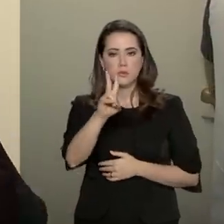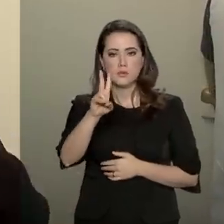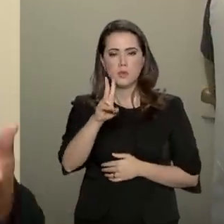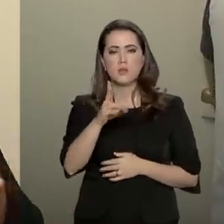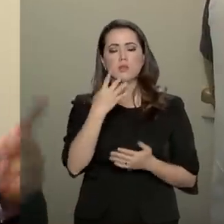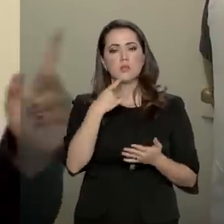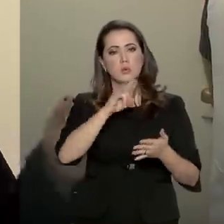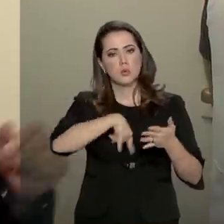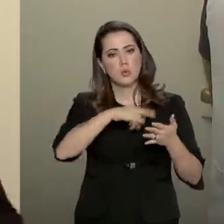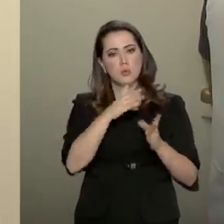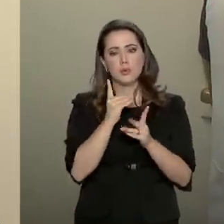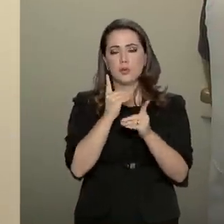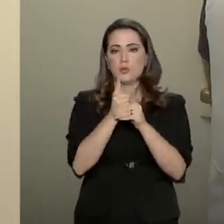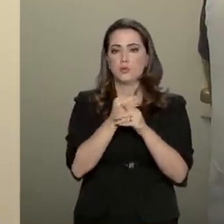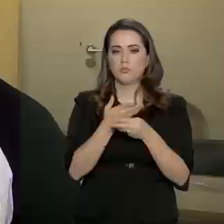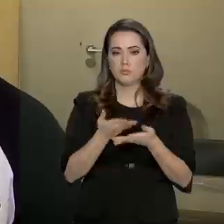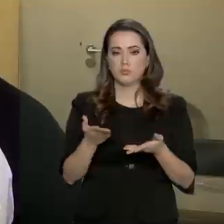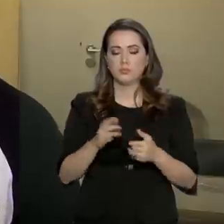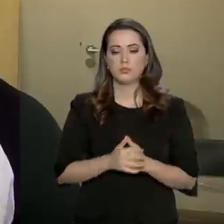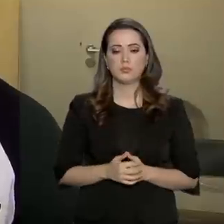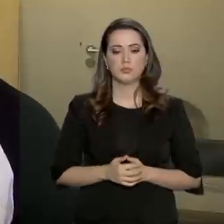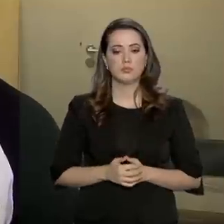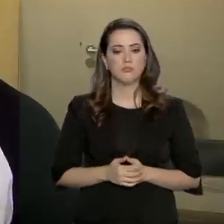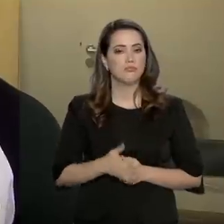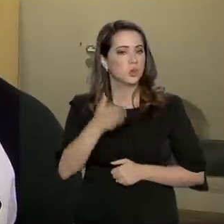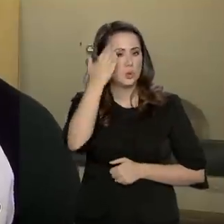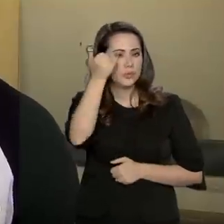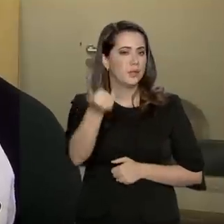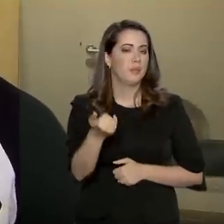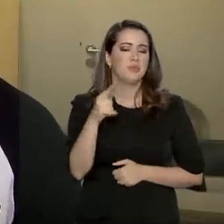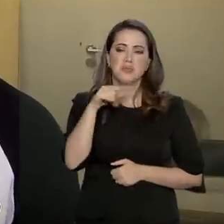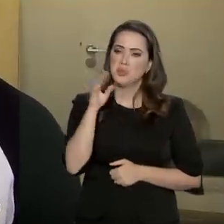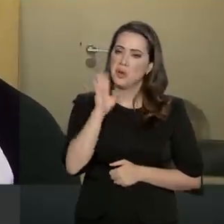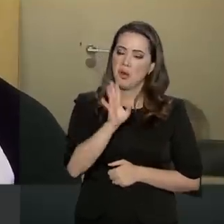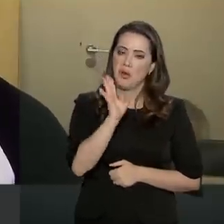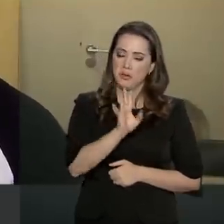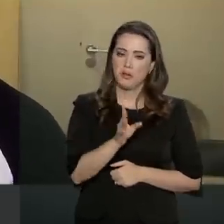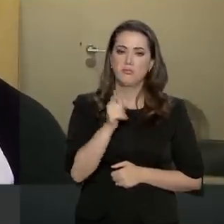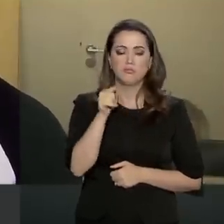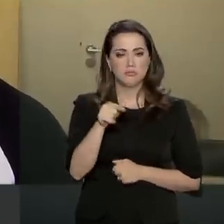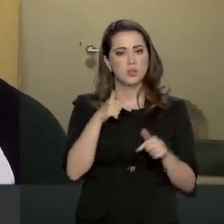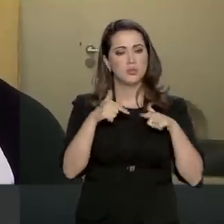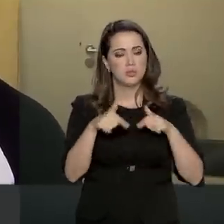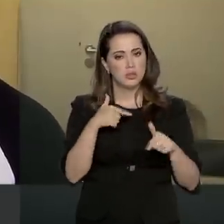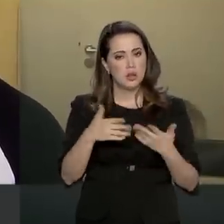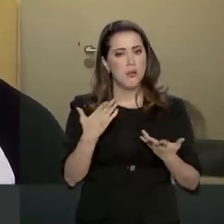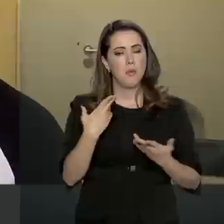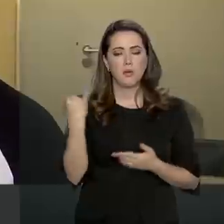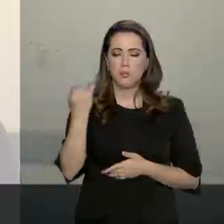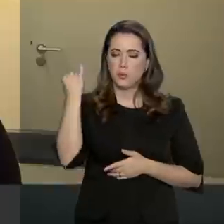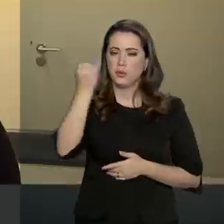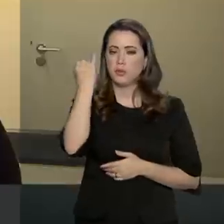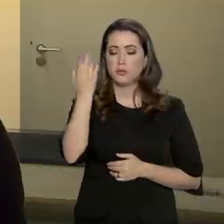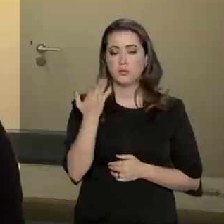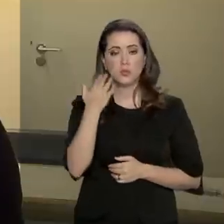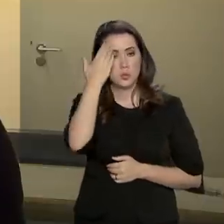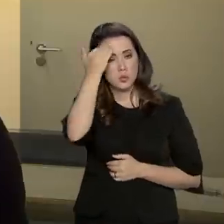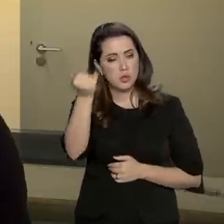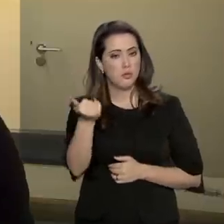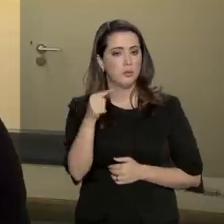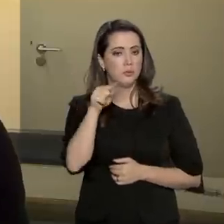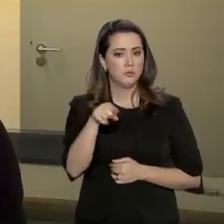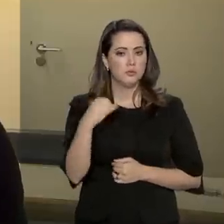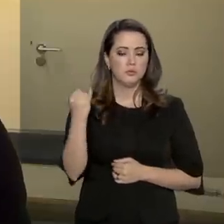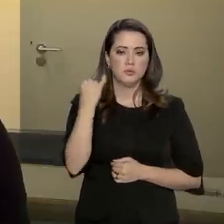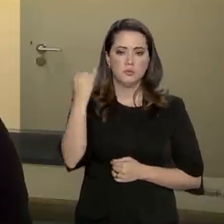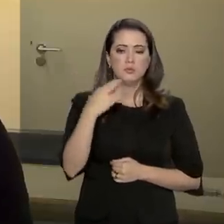documento foi encontrado e deixado aqui. Eu não tinha ideia. Eu achei muito legal até. Acaba sendo uma mão na roda, né? Não sabia muito sobre